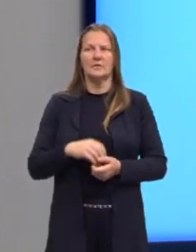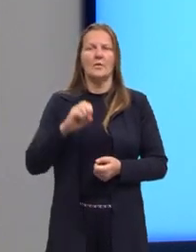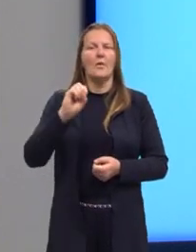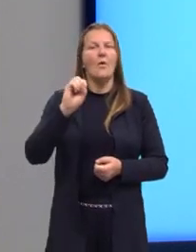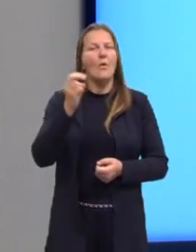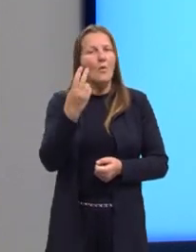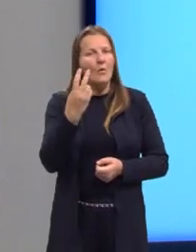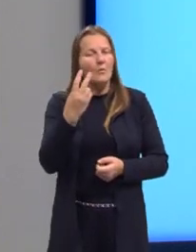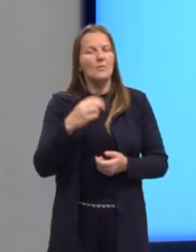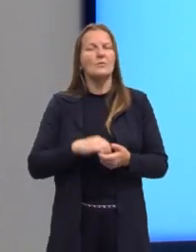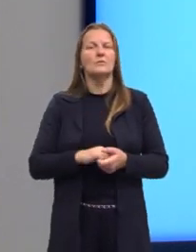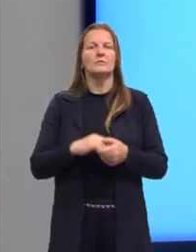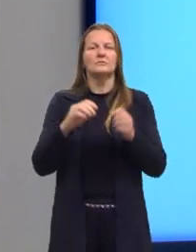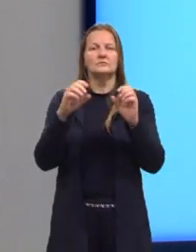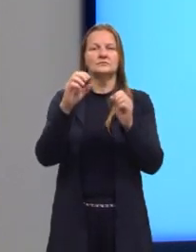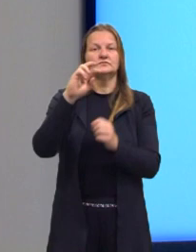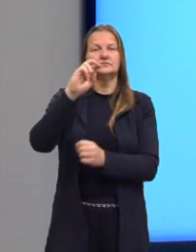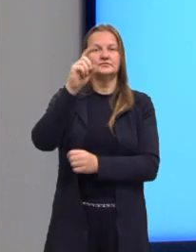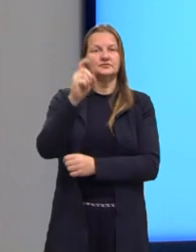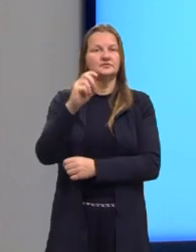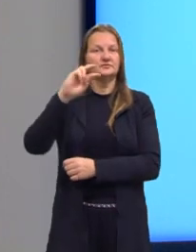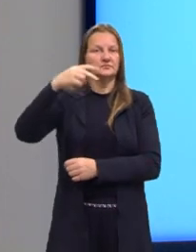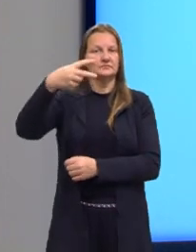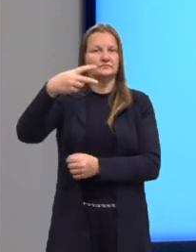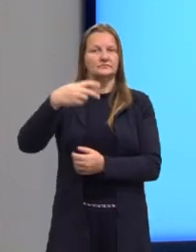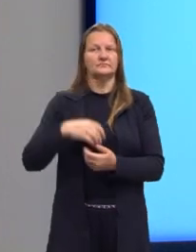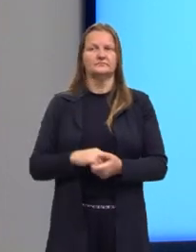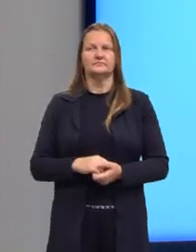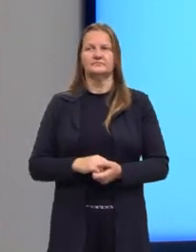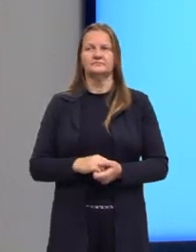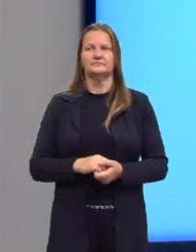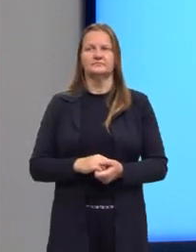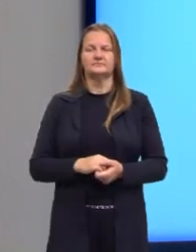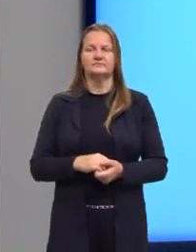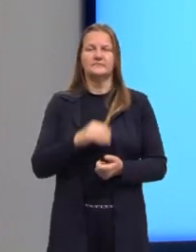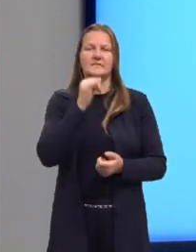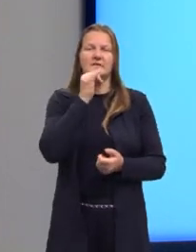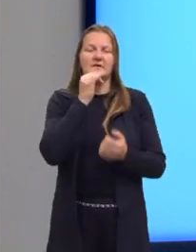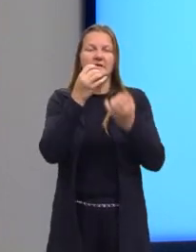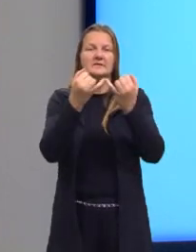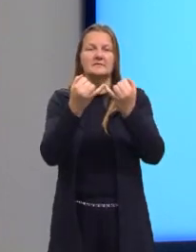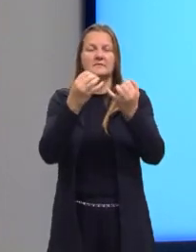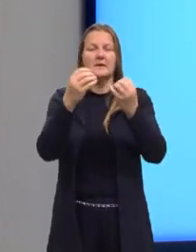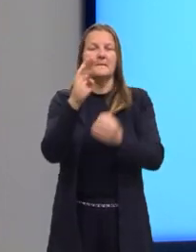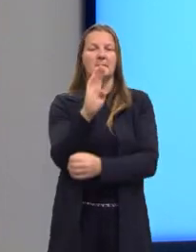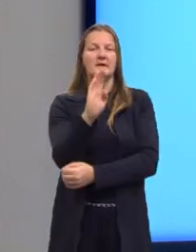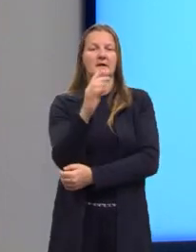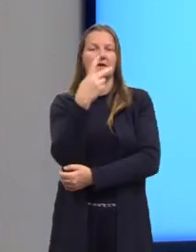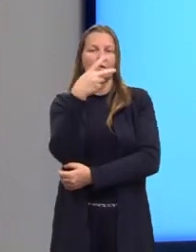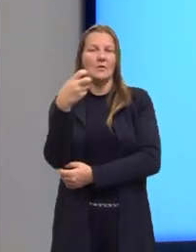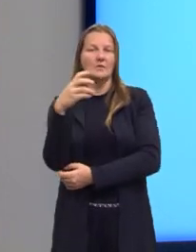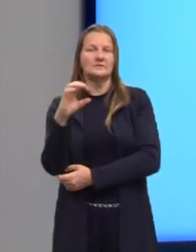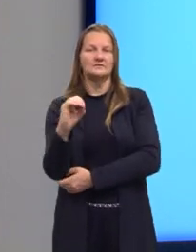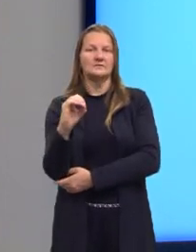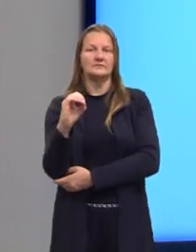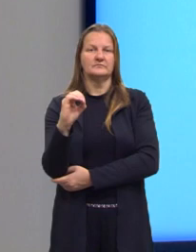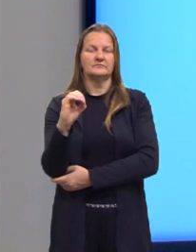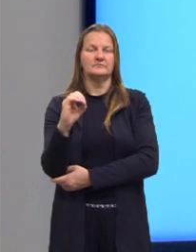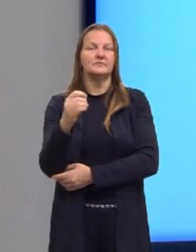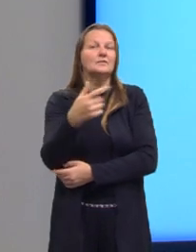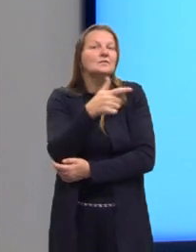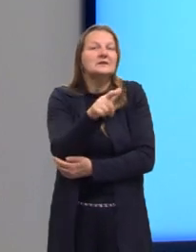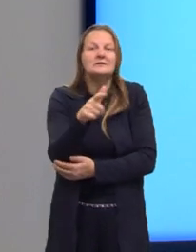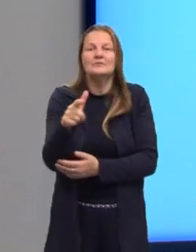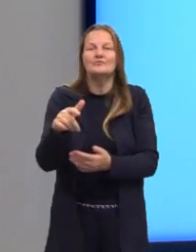nós temos o termo X ao quadrado. Então, nesse caso, nós vamos dizer que o nosso B é igual a zero, porque eu não